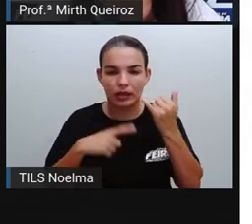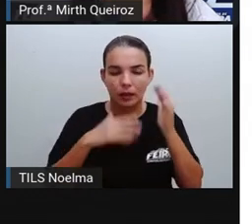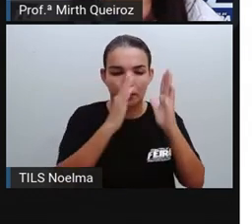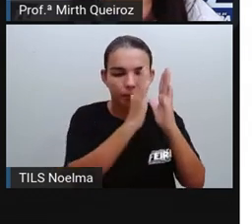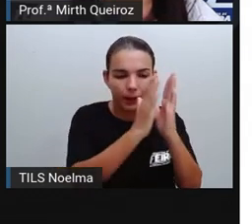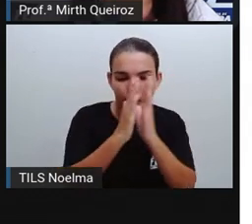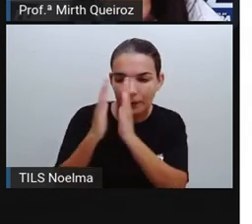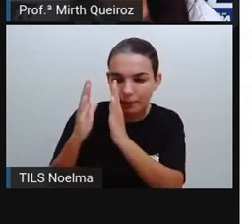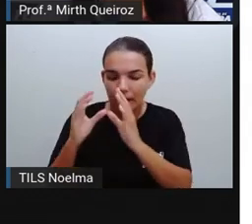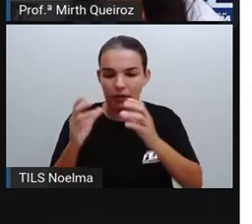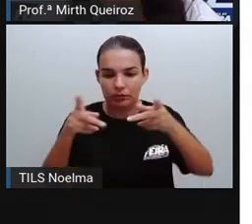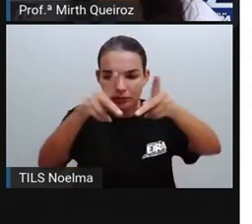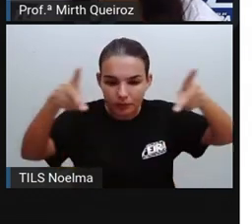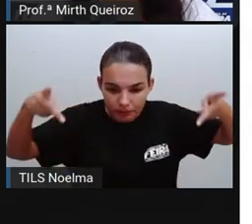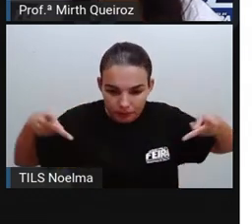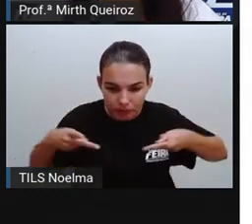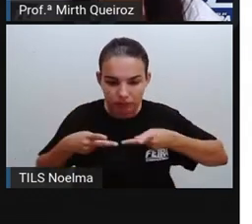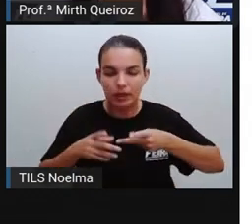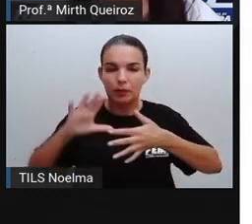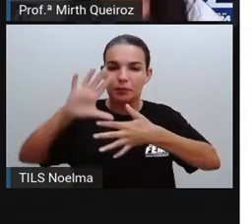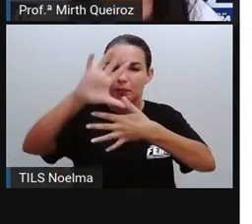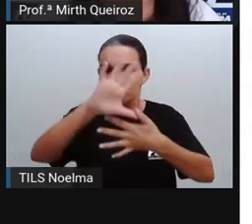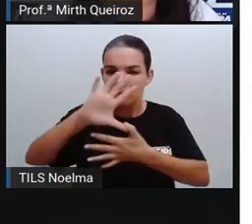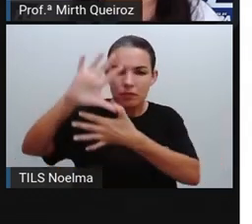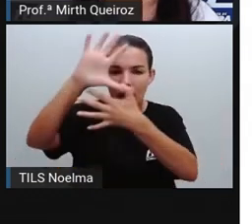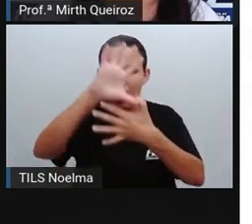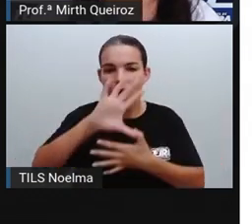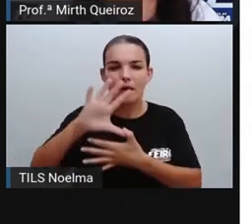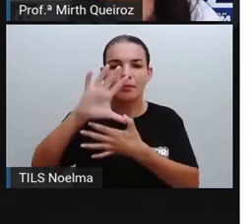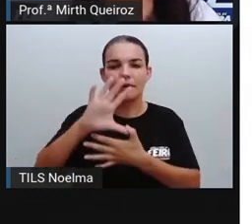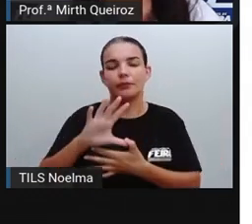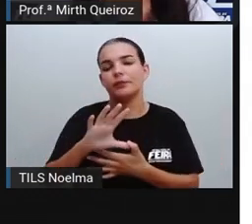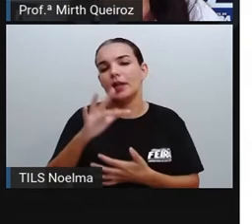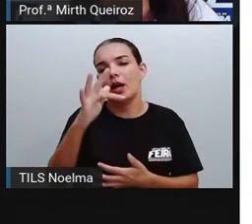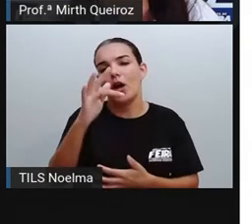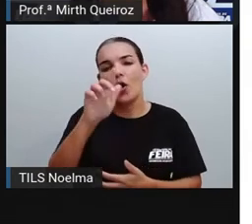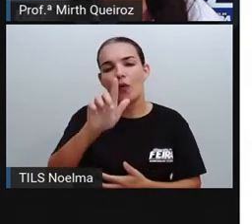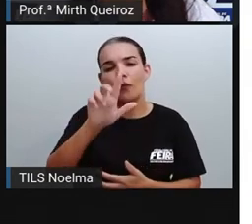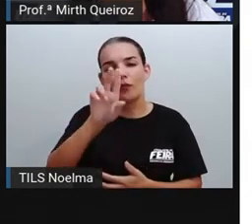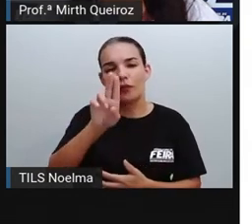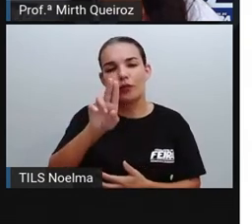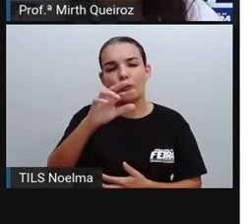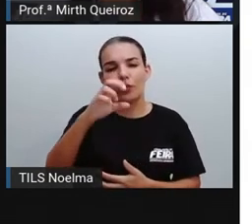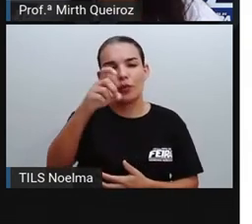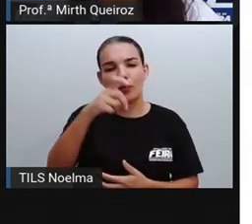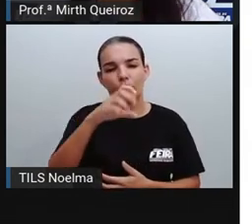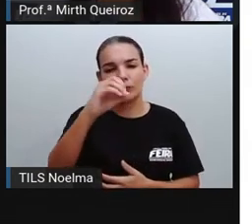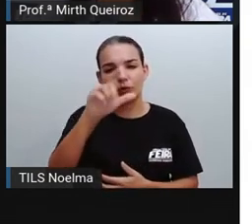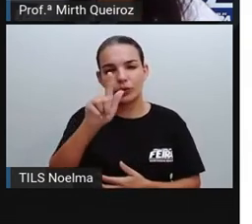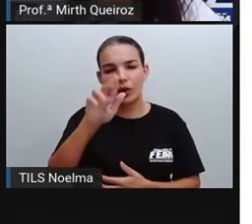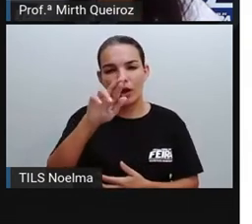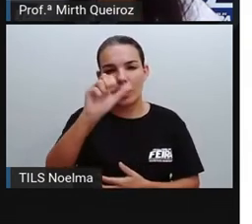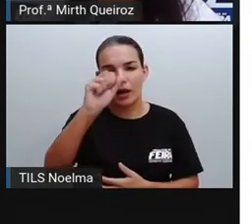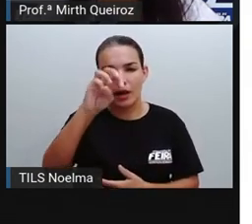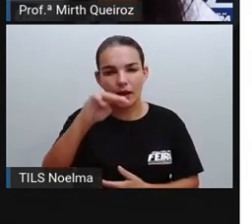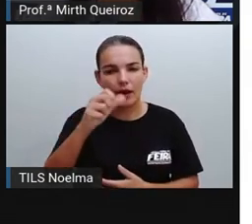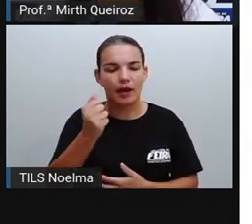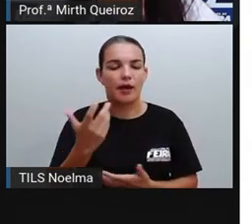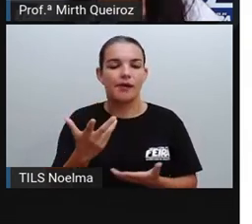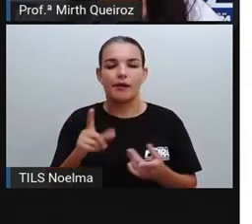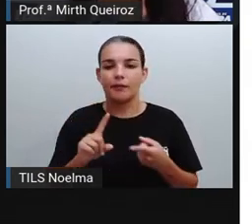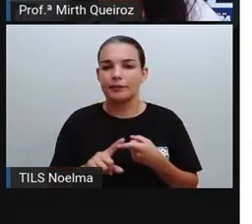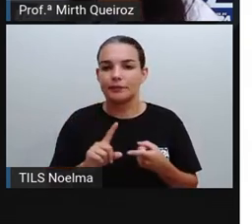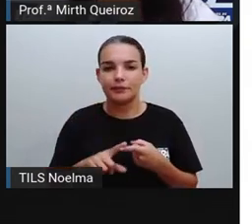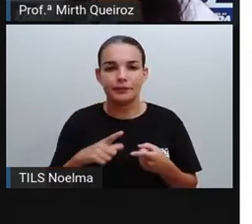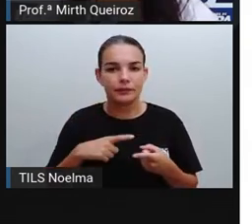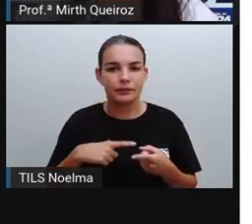gráficos de setores, nos mapas, no fluxograma, como acontece nesses próprios infográficos